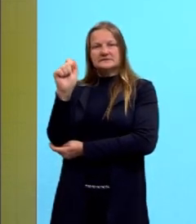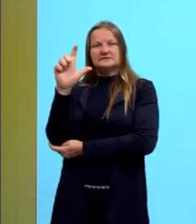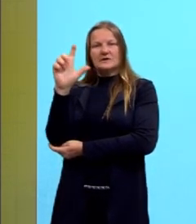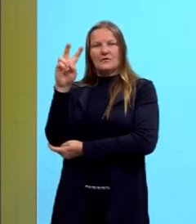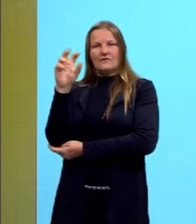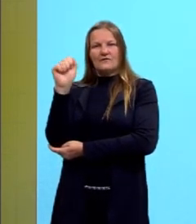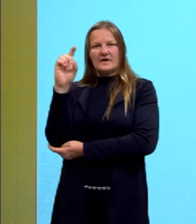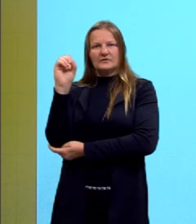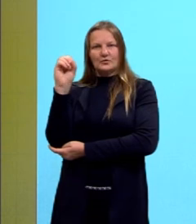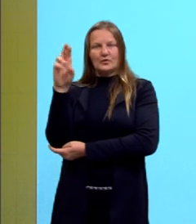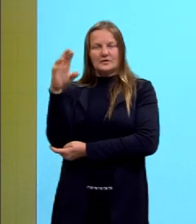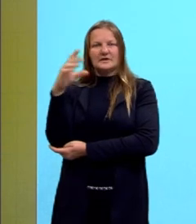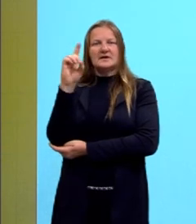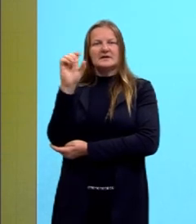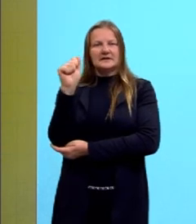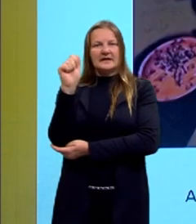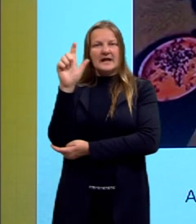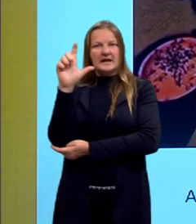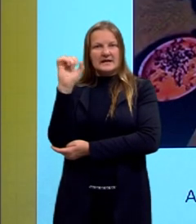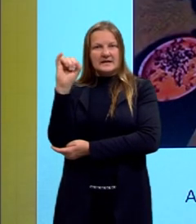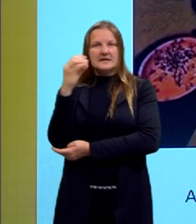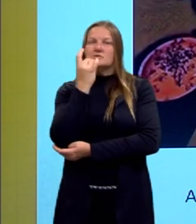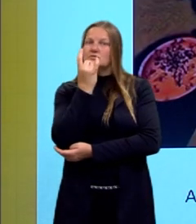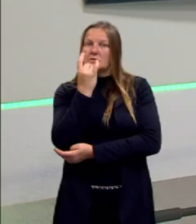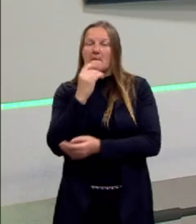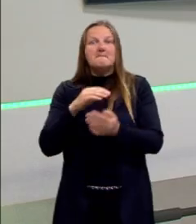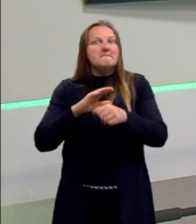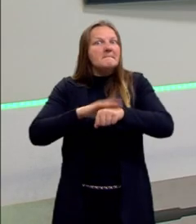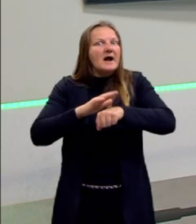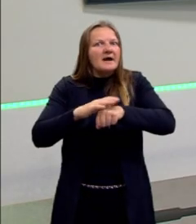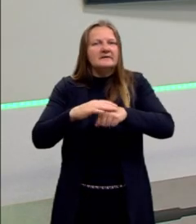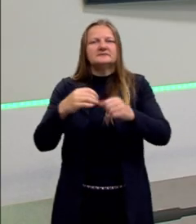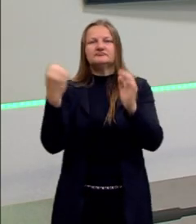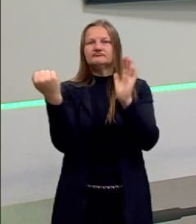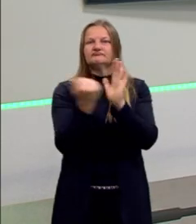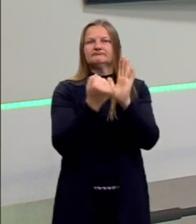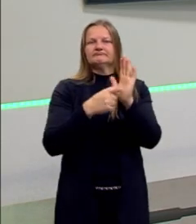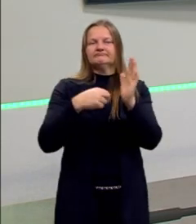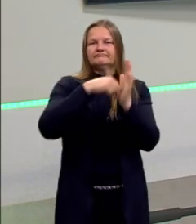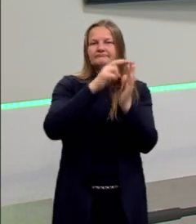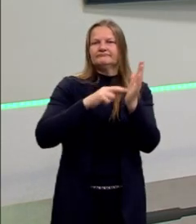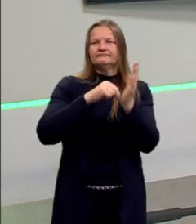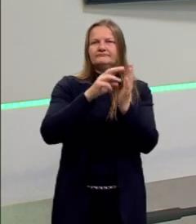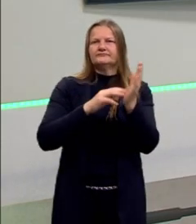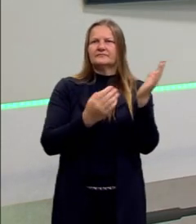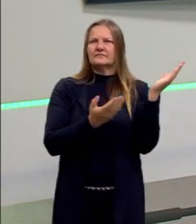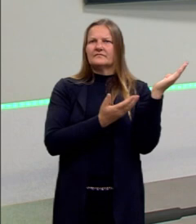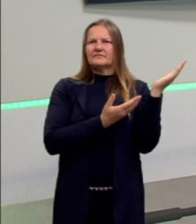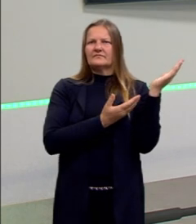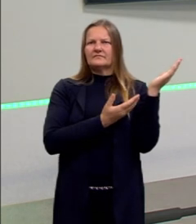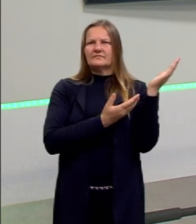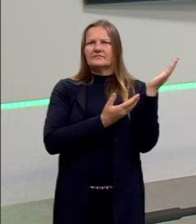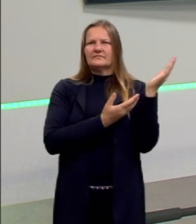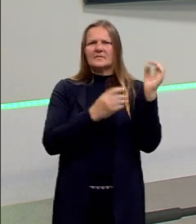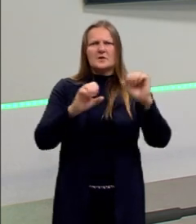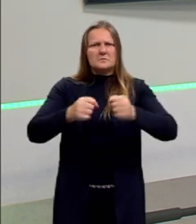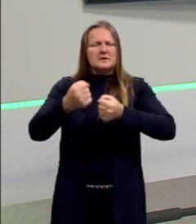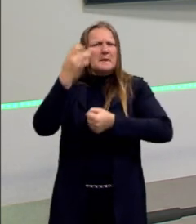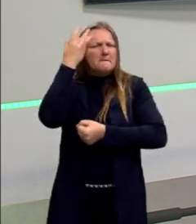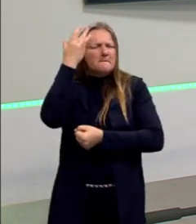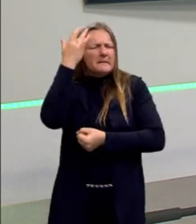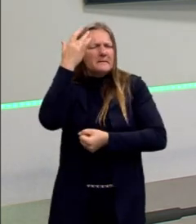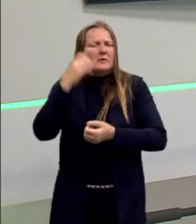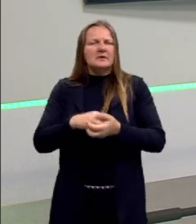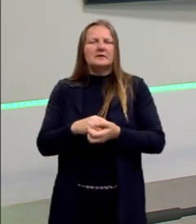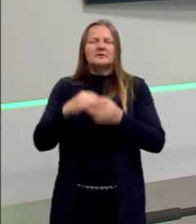período, muito bem registrou para nós aqui nesta obra que se chama A Persistência da Memória, pintada